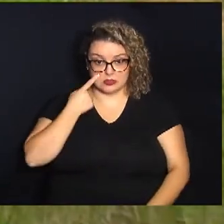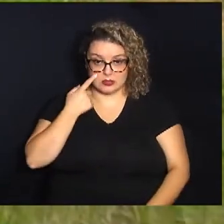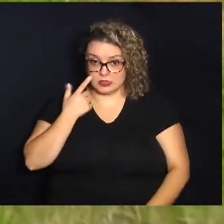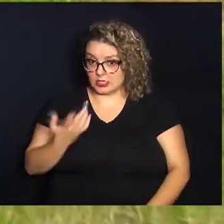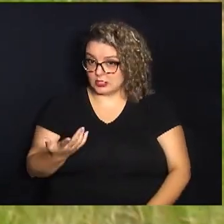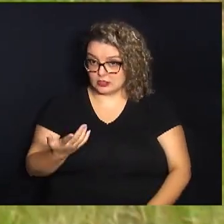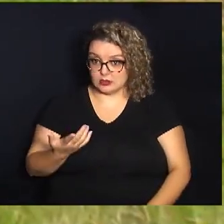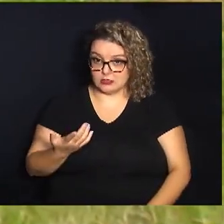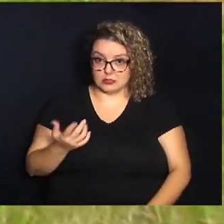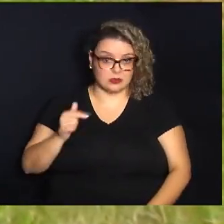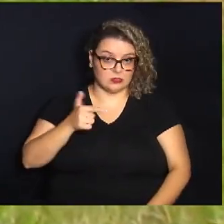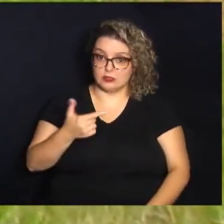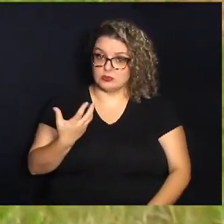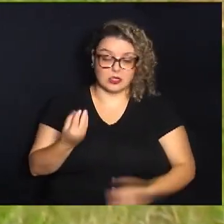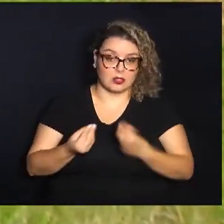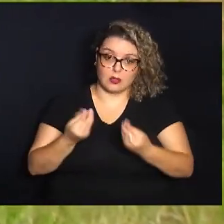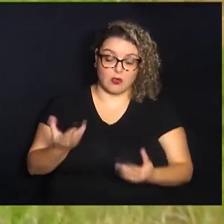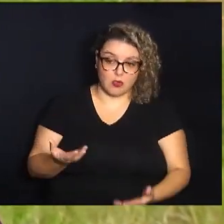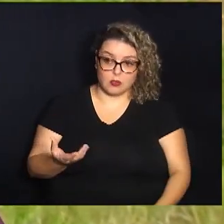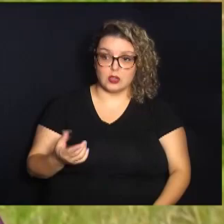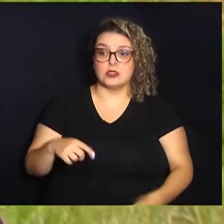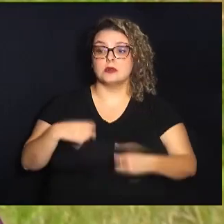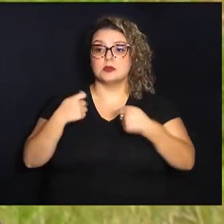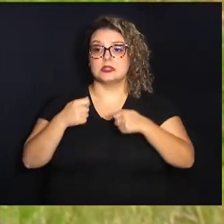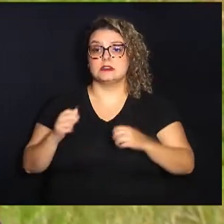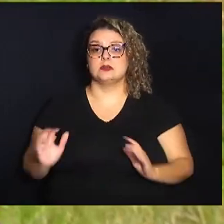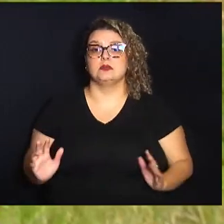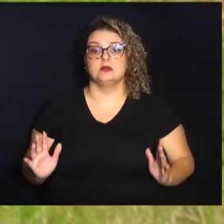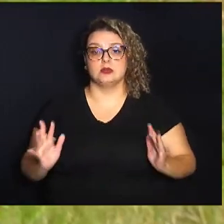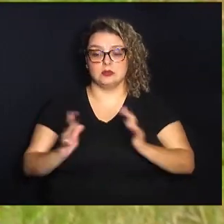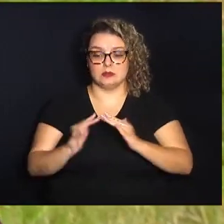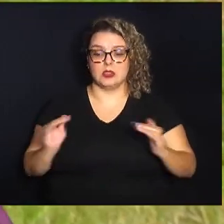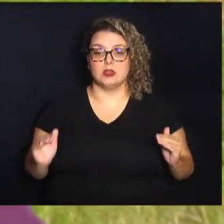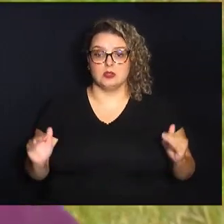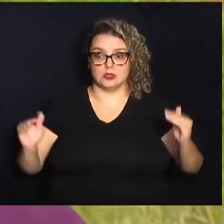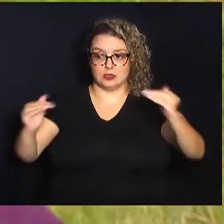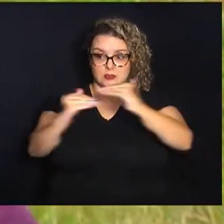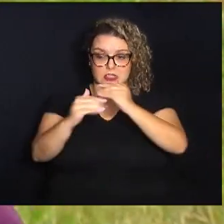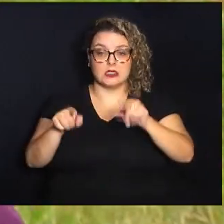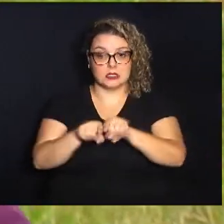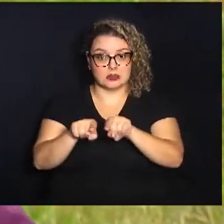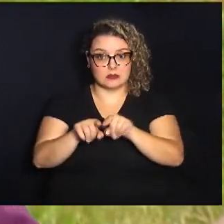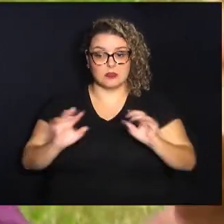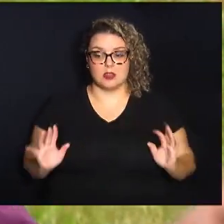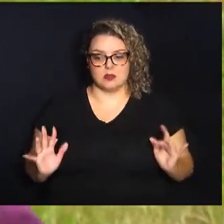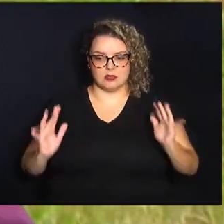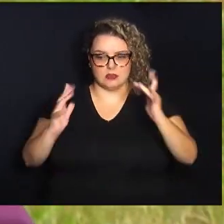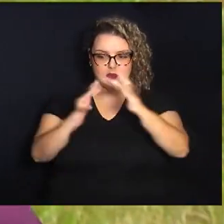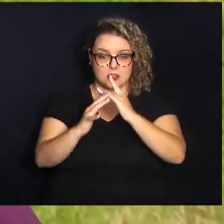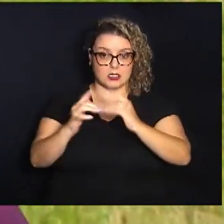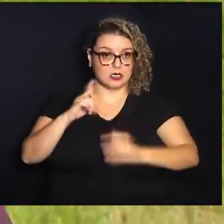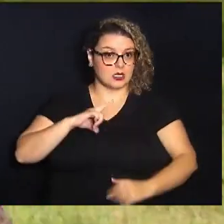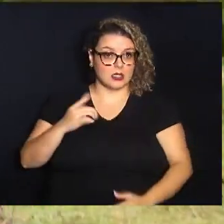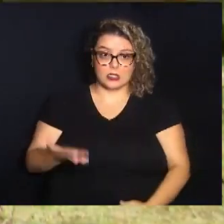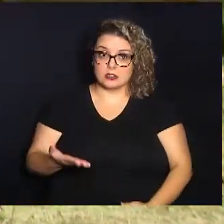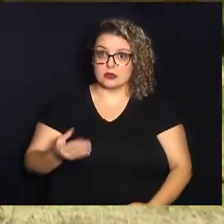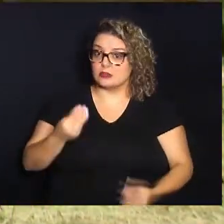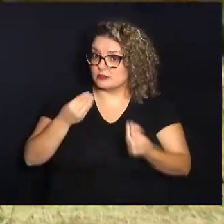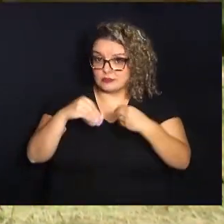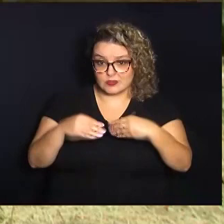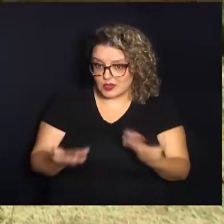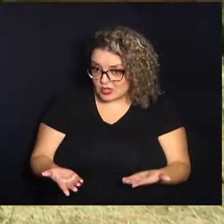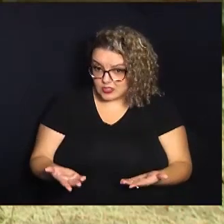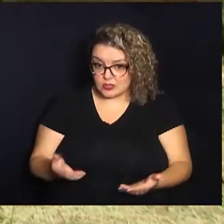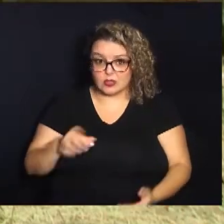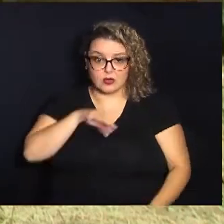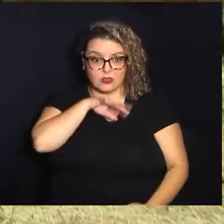que realmente não tem condições, então teria que ser uma travessia para veículos e pedestres, e a travessia que nós temos aqui é muito precária, por